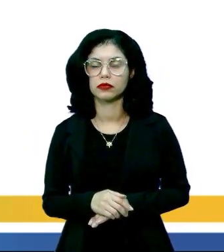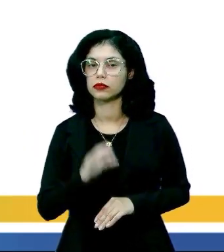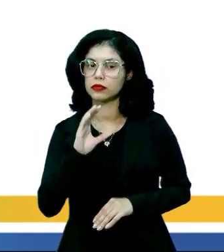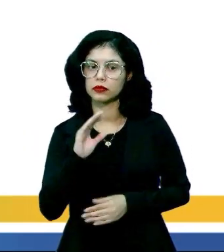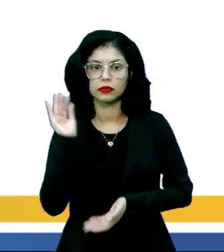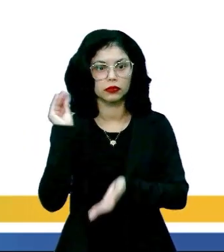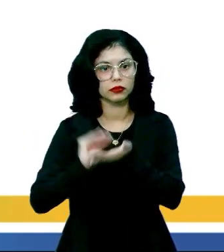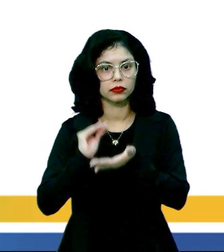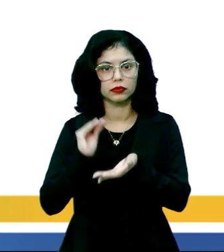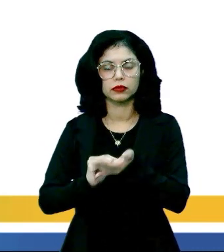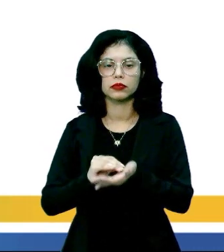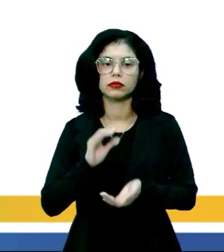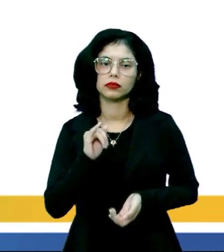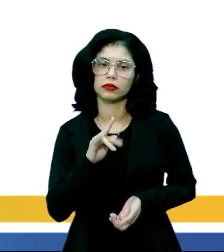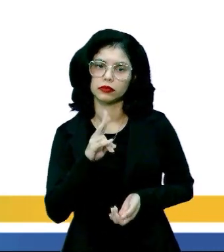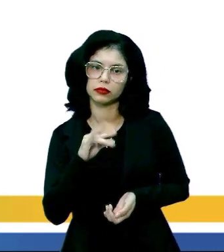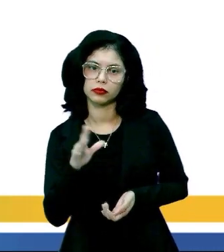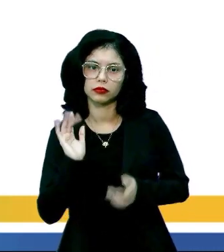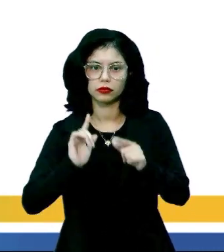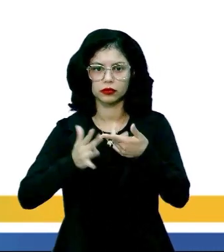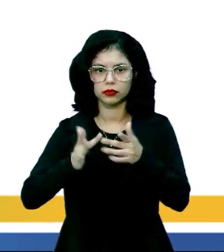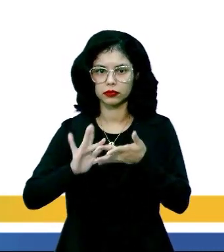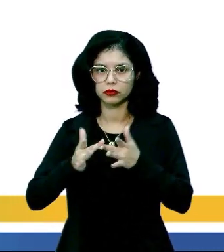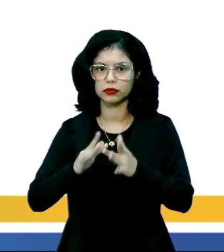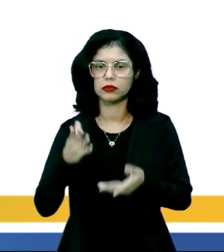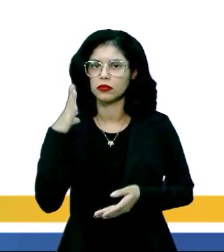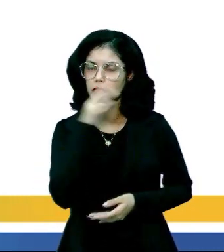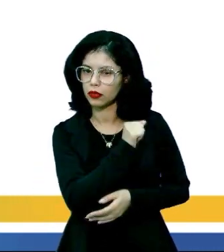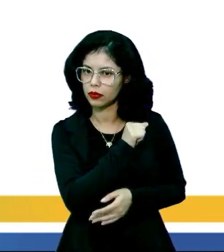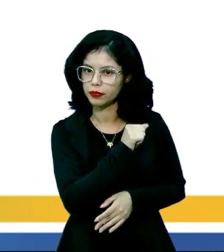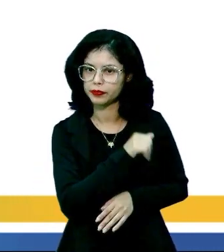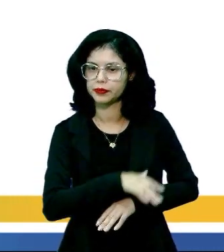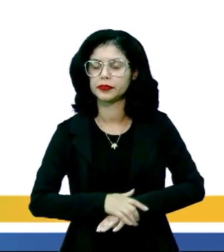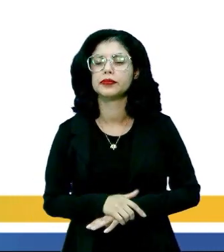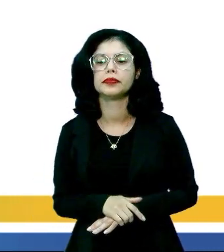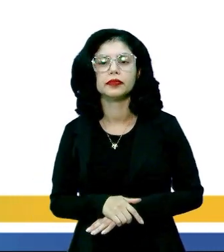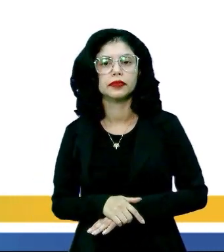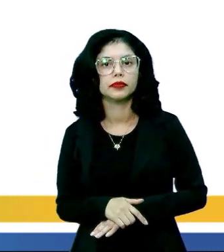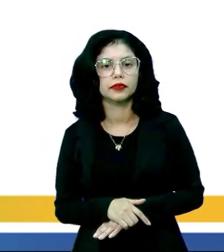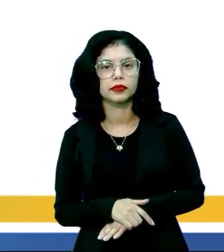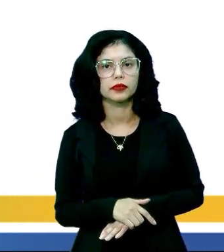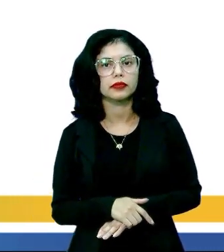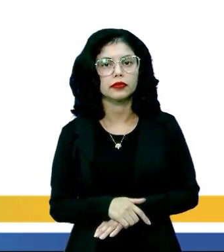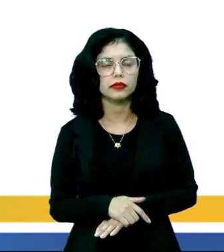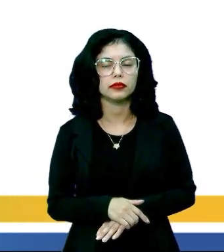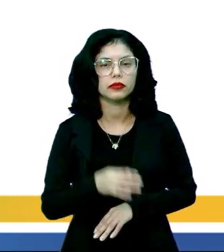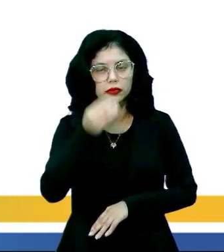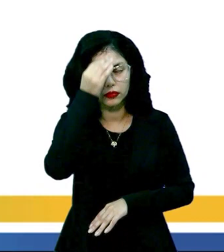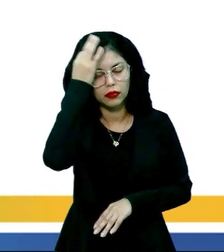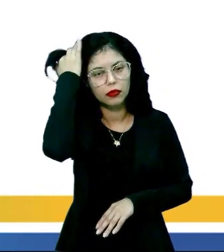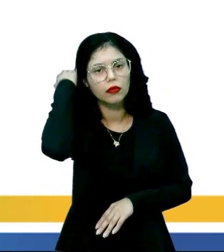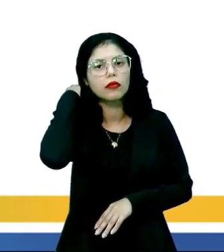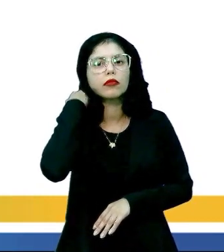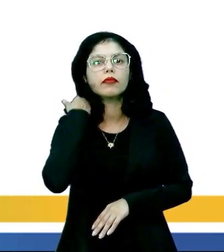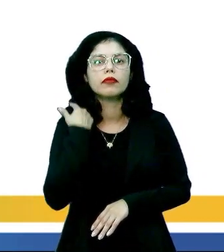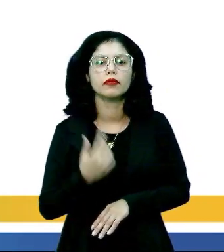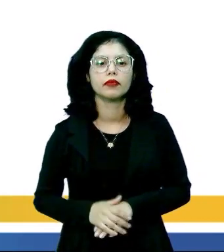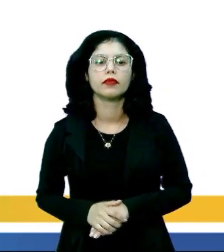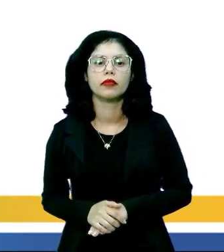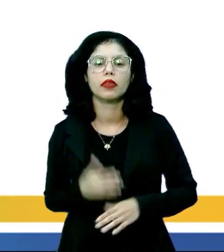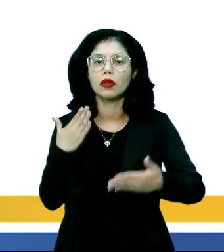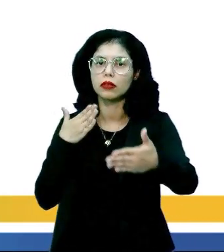C, falsa impressão de contato imediato e instantâneo. Letra D,